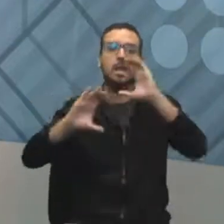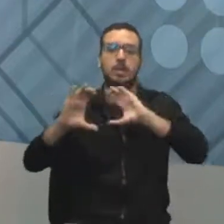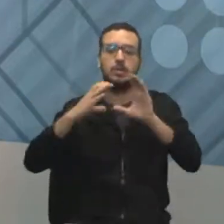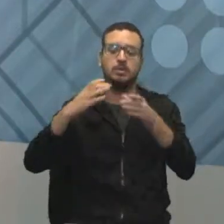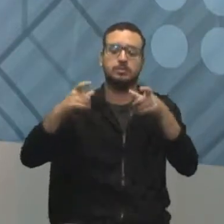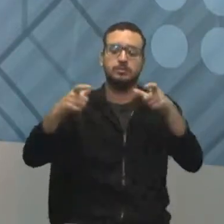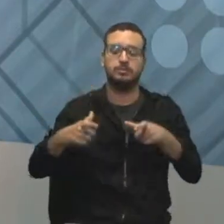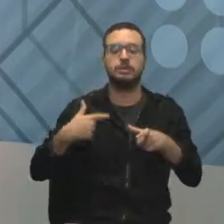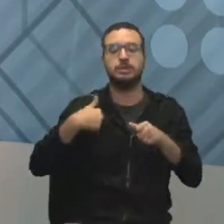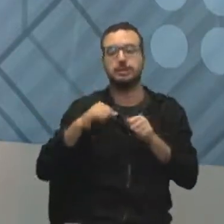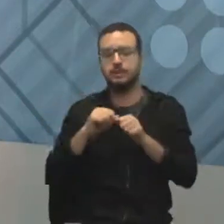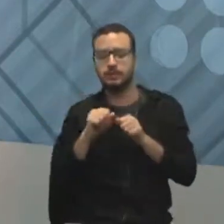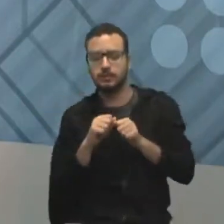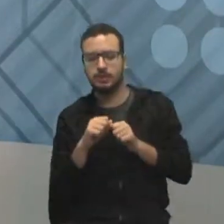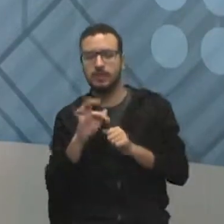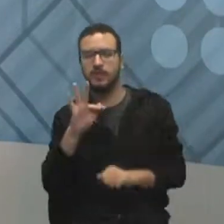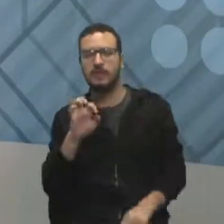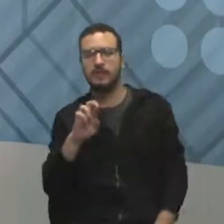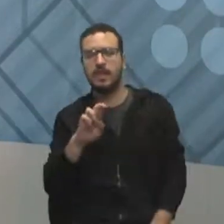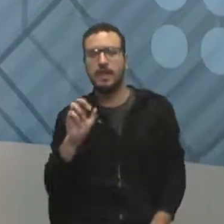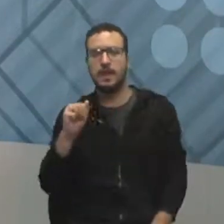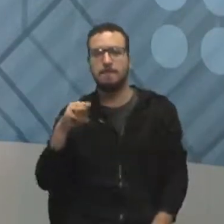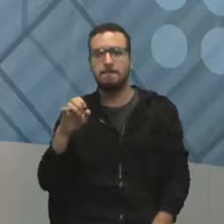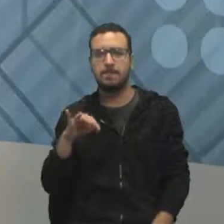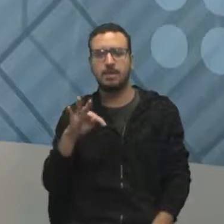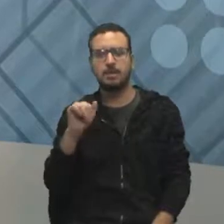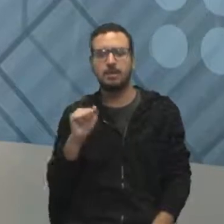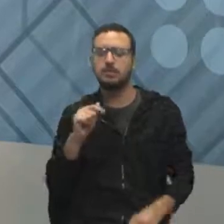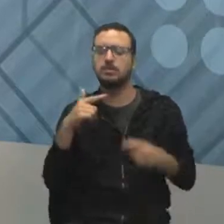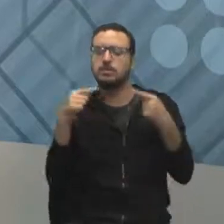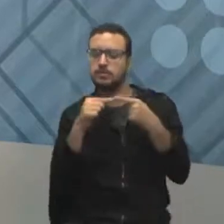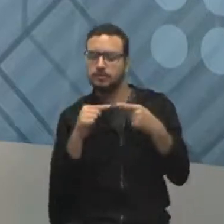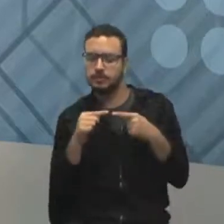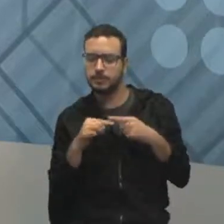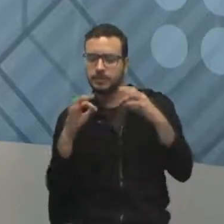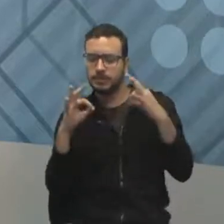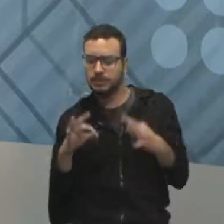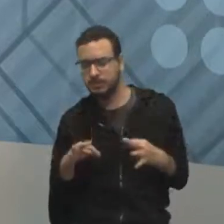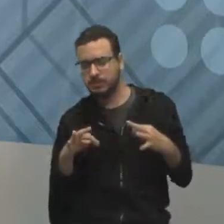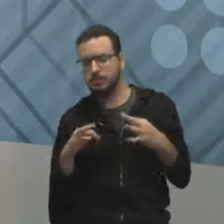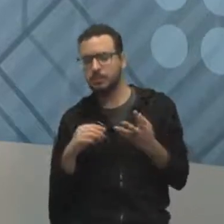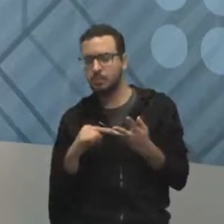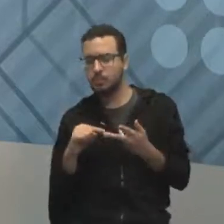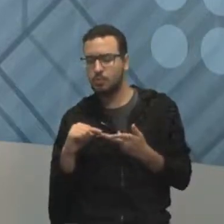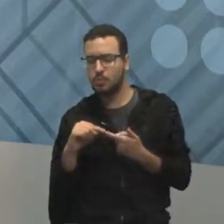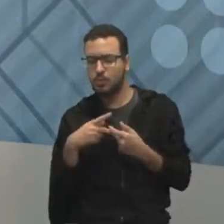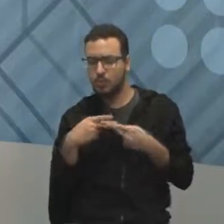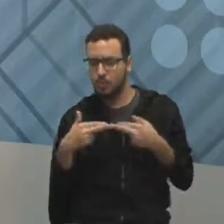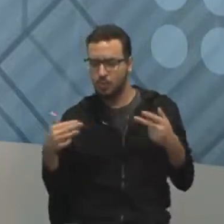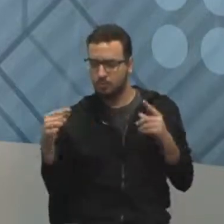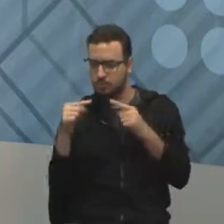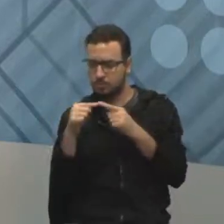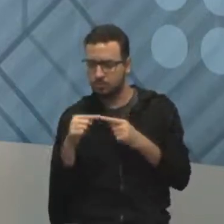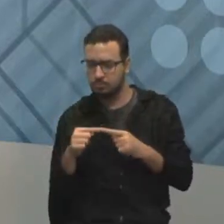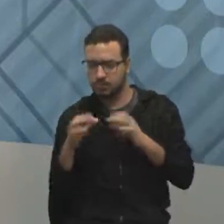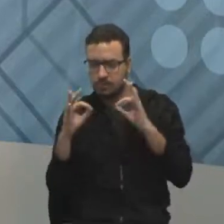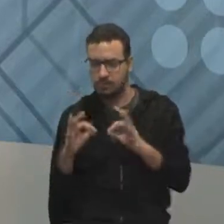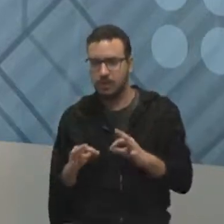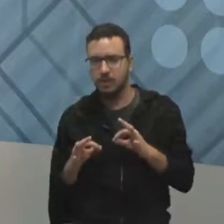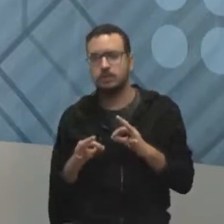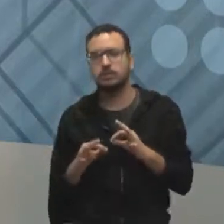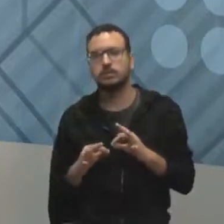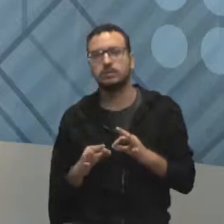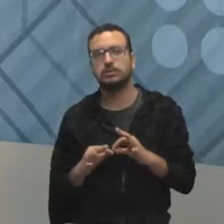Está conforme? Está conforme aquilo que foi garantido, com os critérios? Aconteceram problemas, por quê? Vou aplicar uma